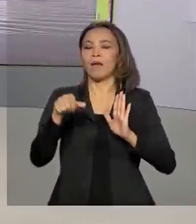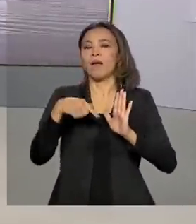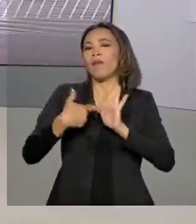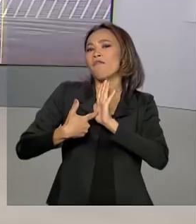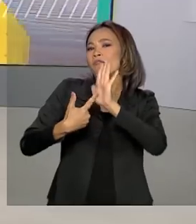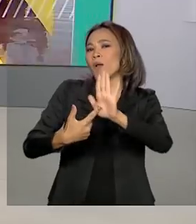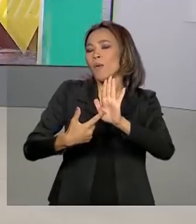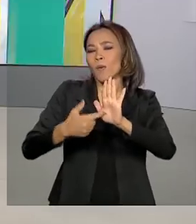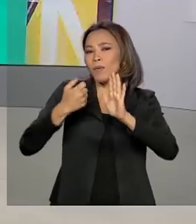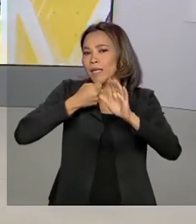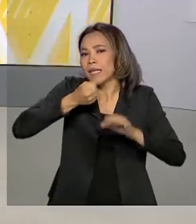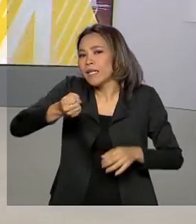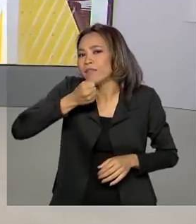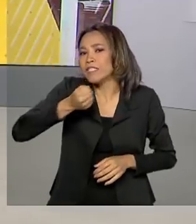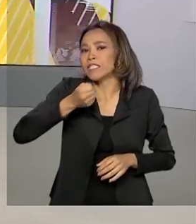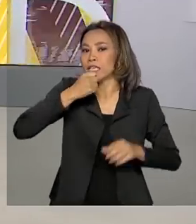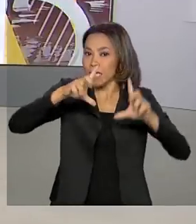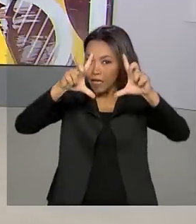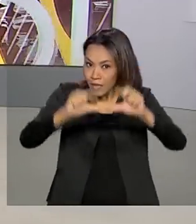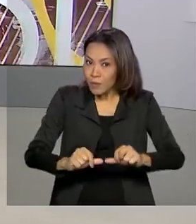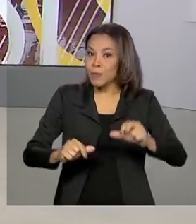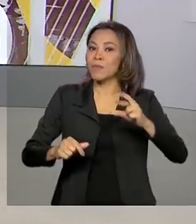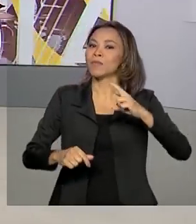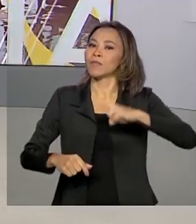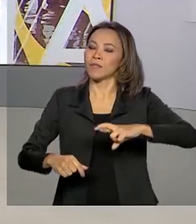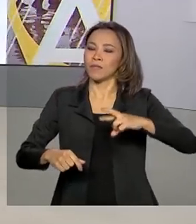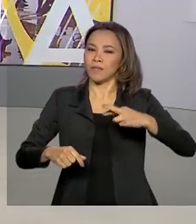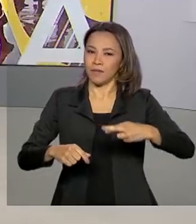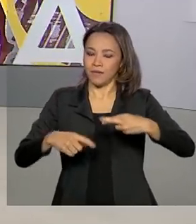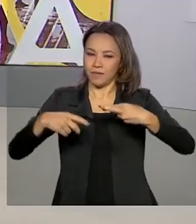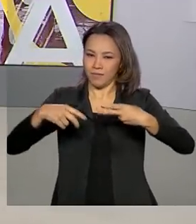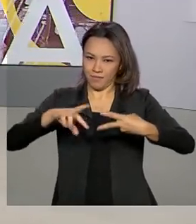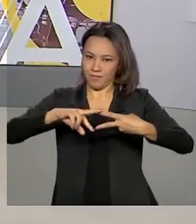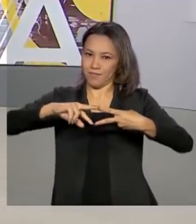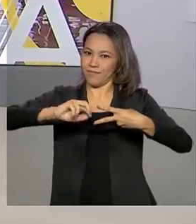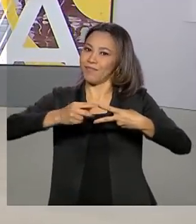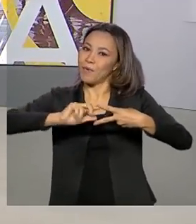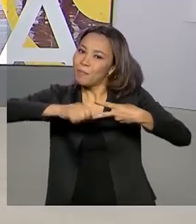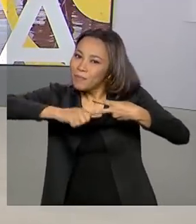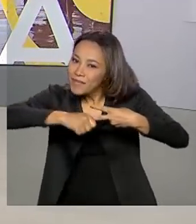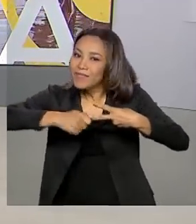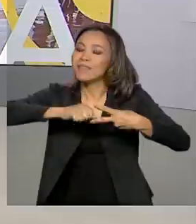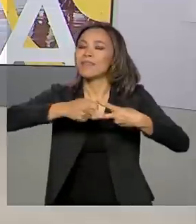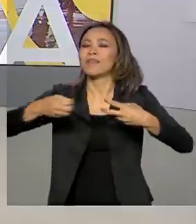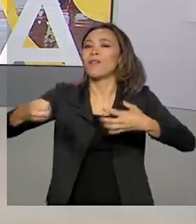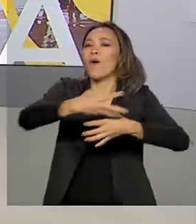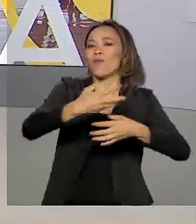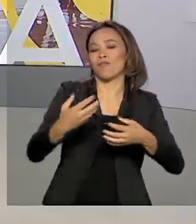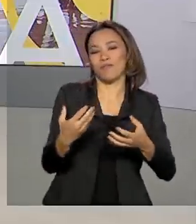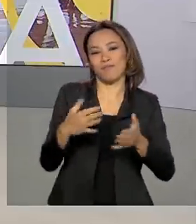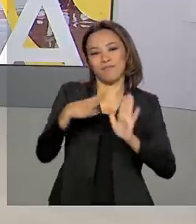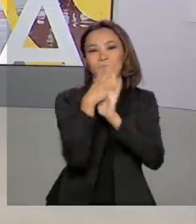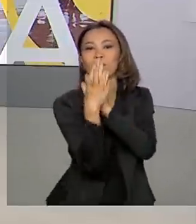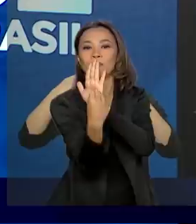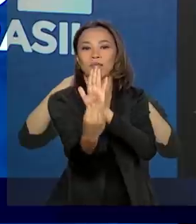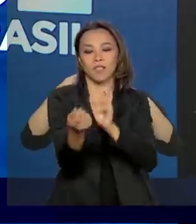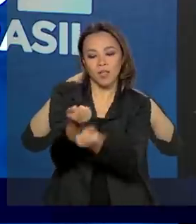afirmou que o PIX reduz o custo para a população e para as empresas, além de gerar novos modelos de negócio.